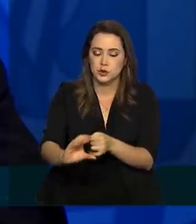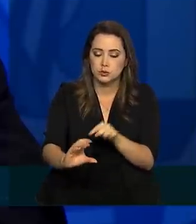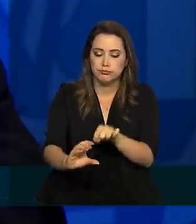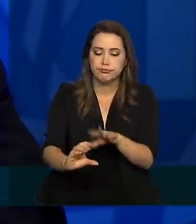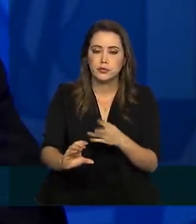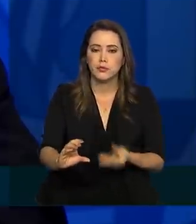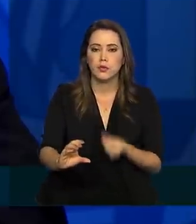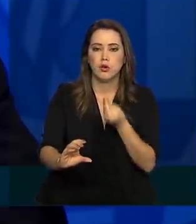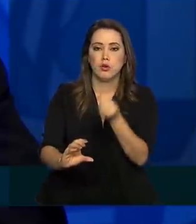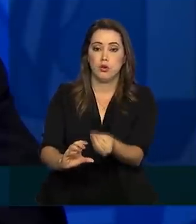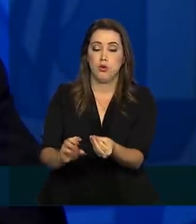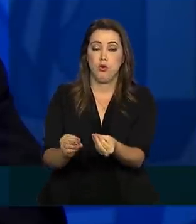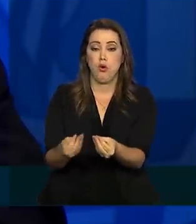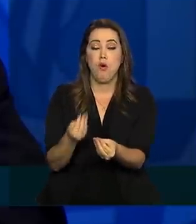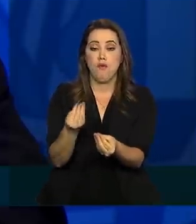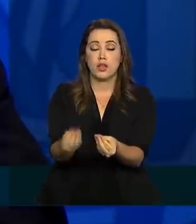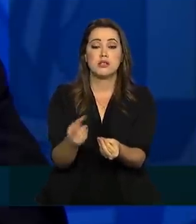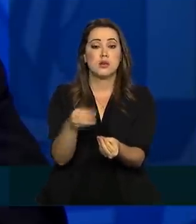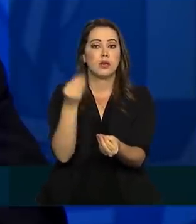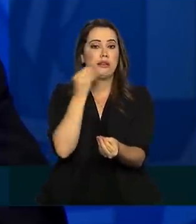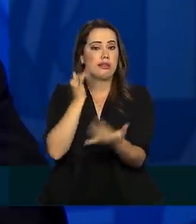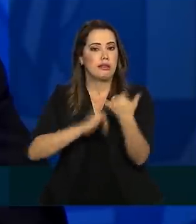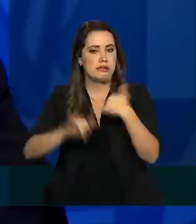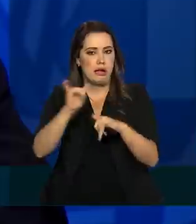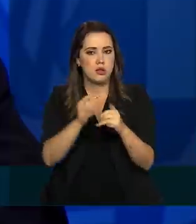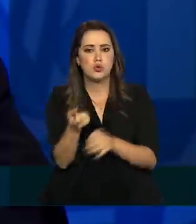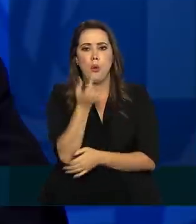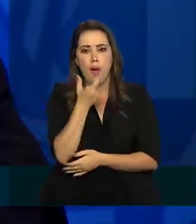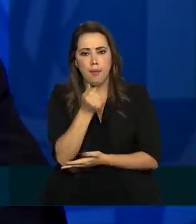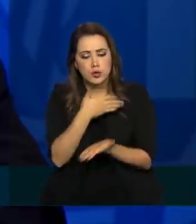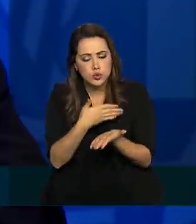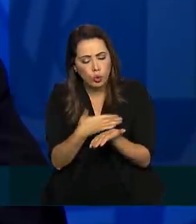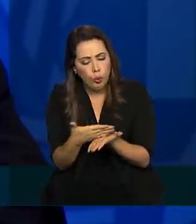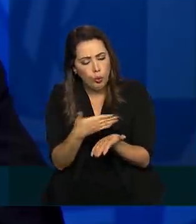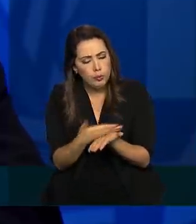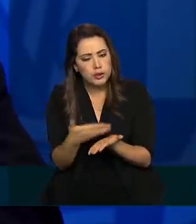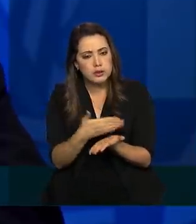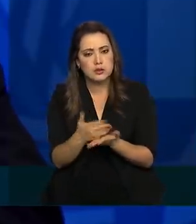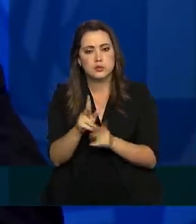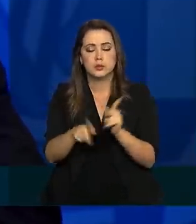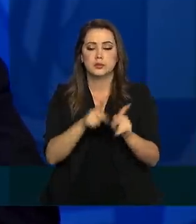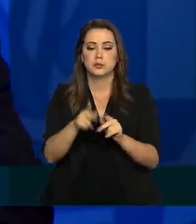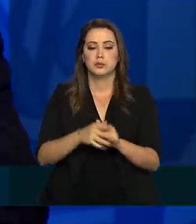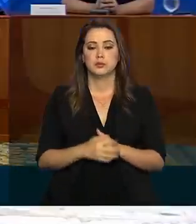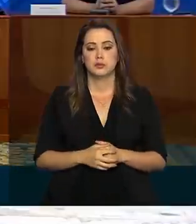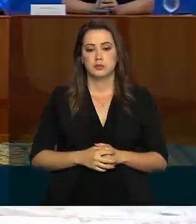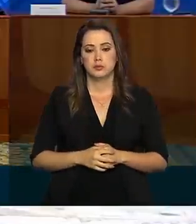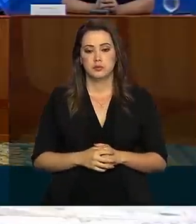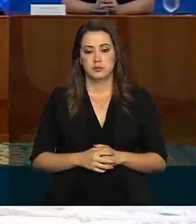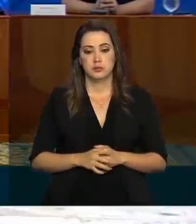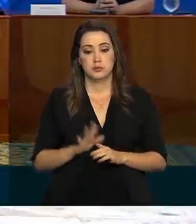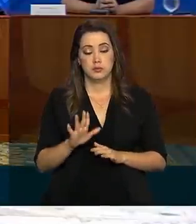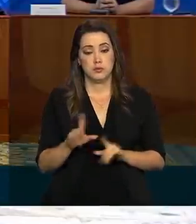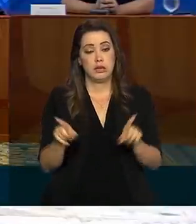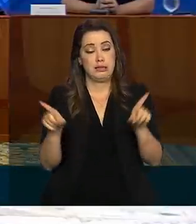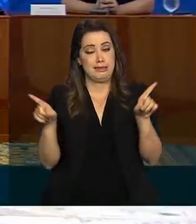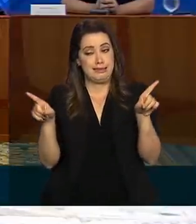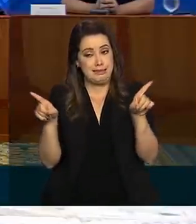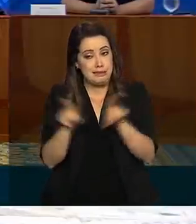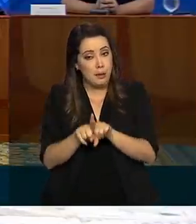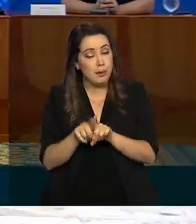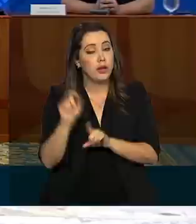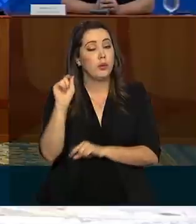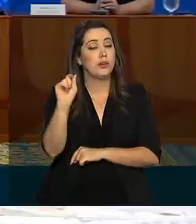oferecer a testagem e o tratamento precoce para a população. E além disso,